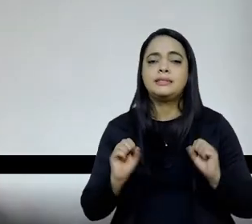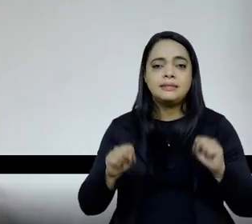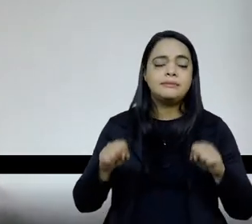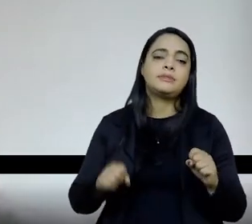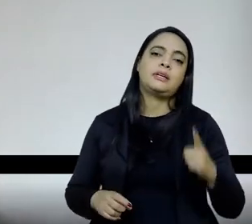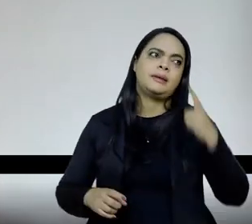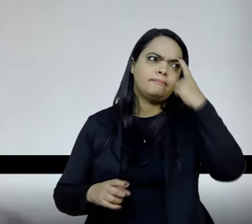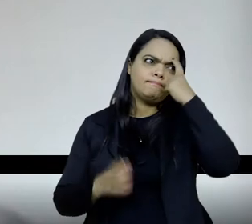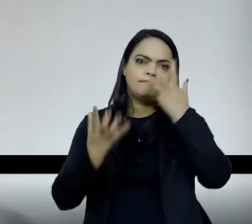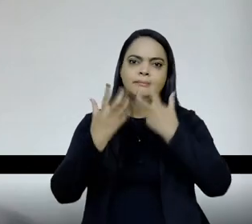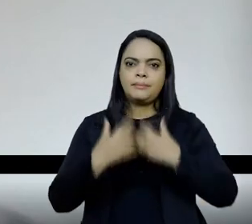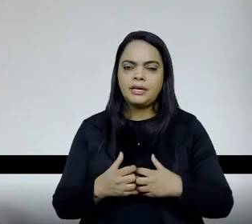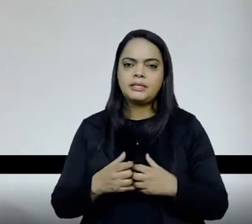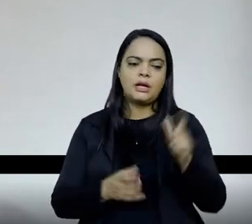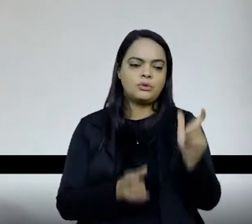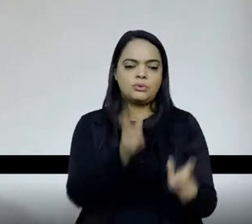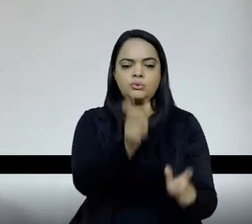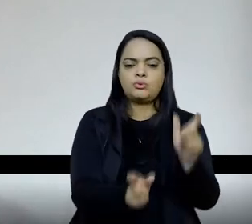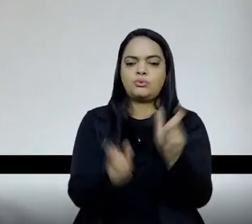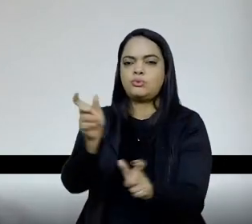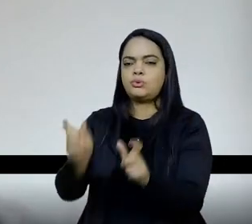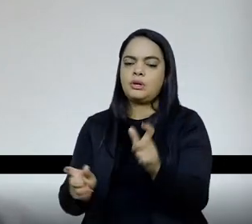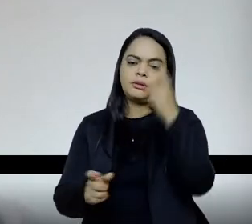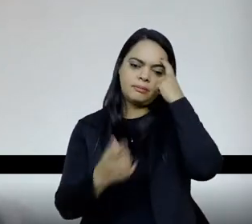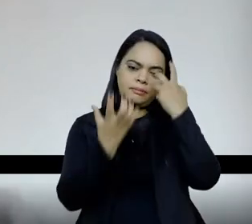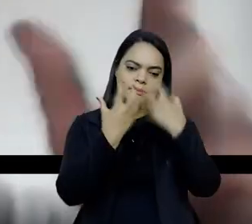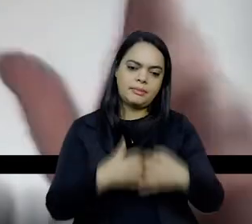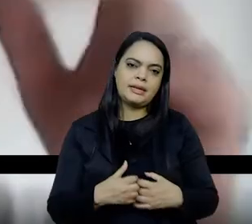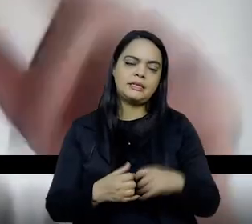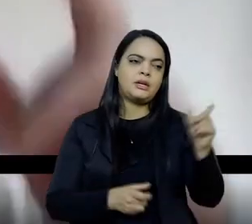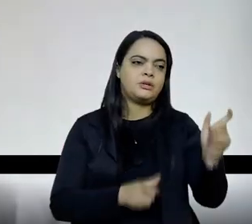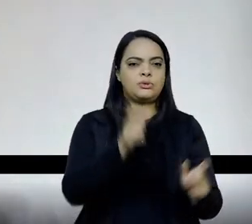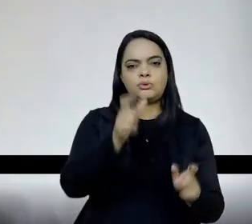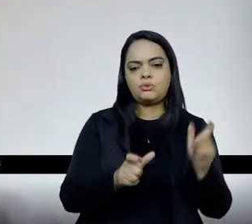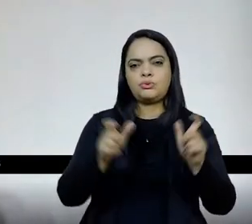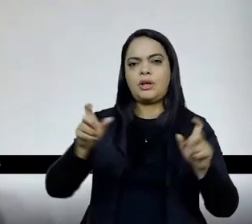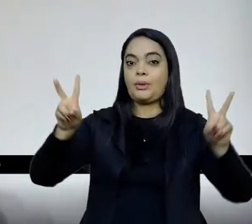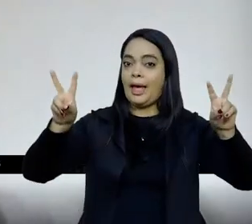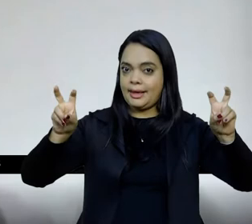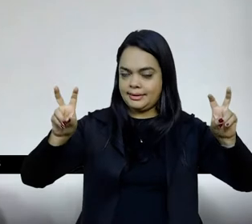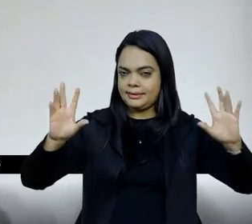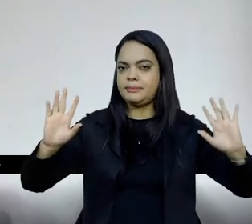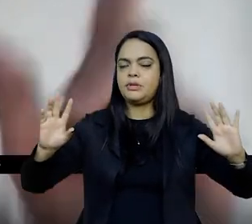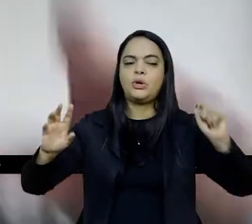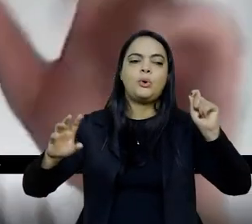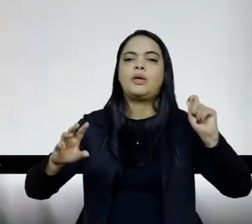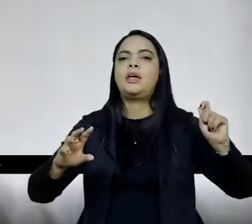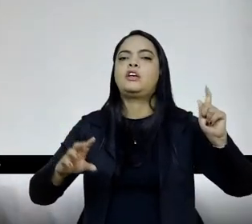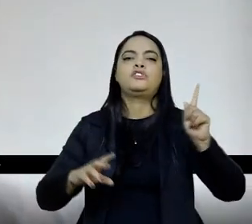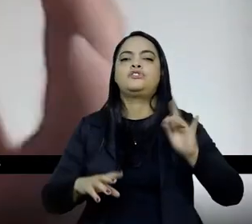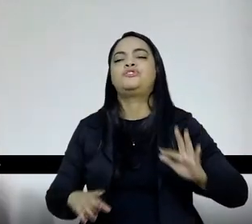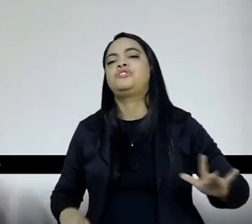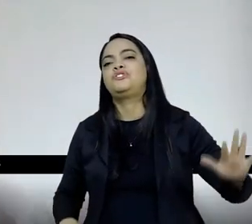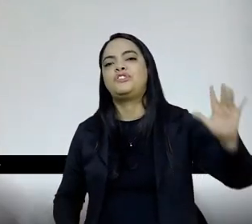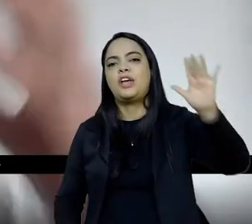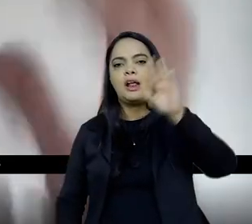sujeitos, quer dizer, pensar tanto esses sujeitos entre mil aspas, mais universais, entre aspas,